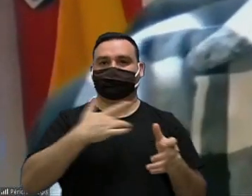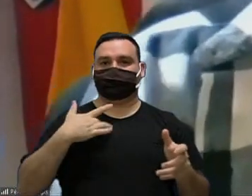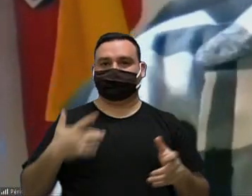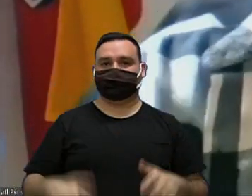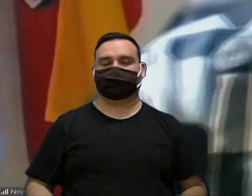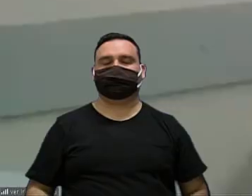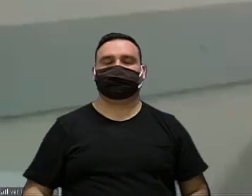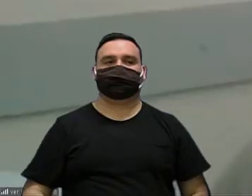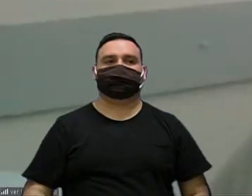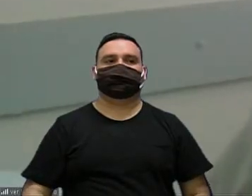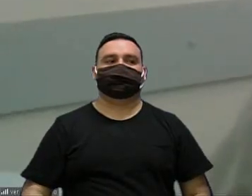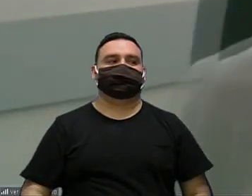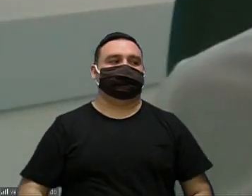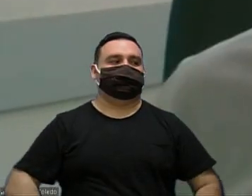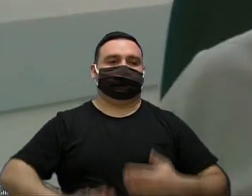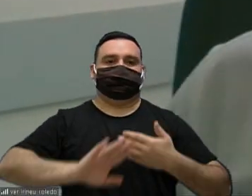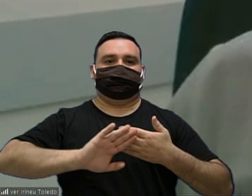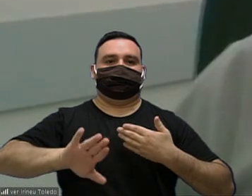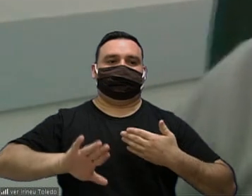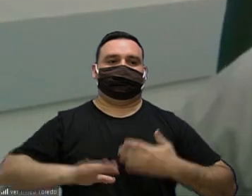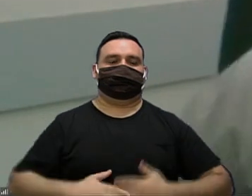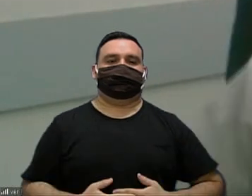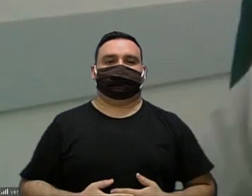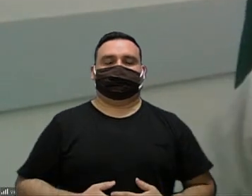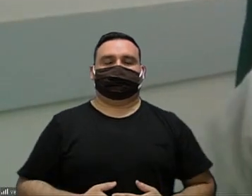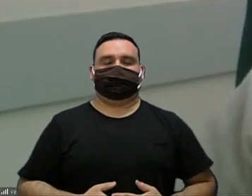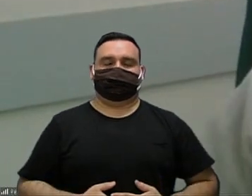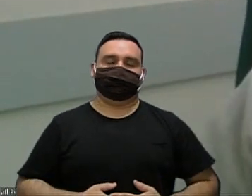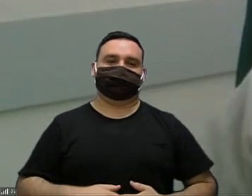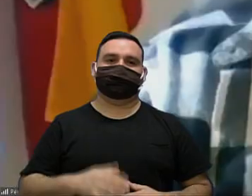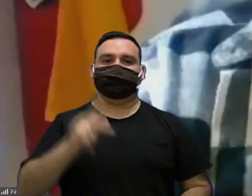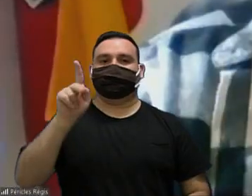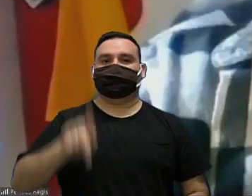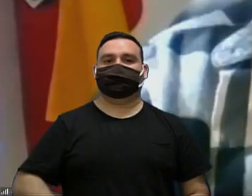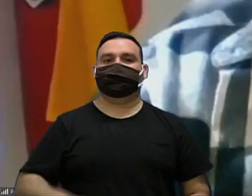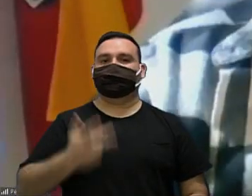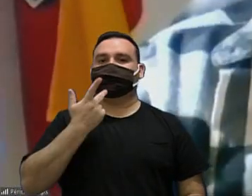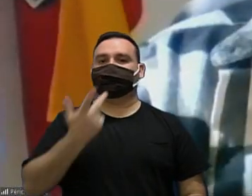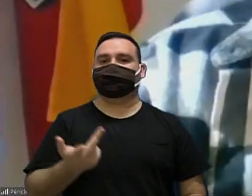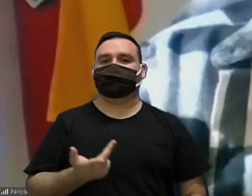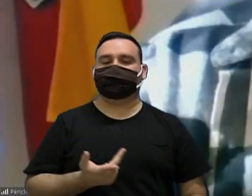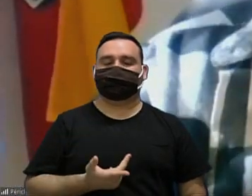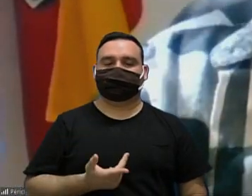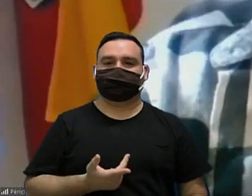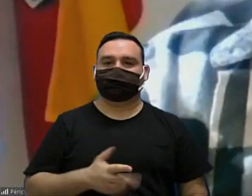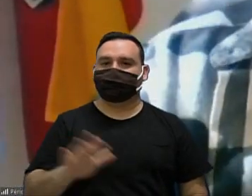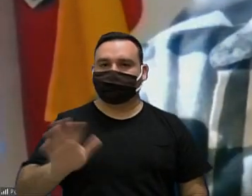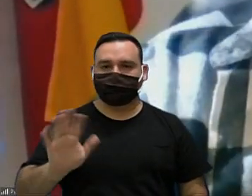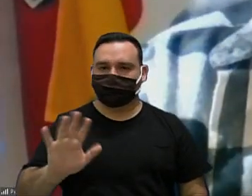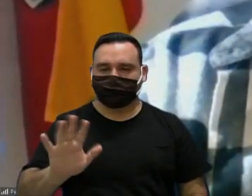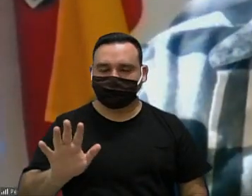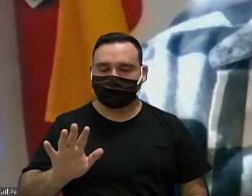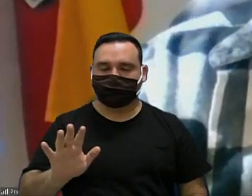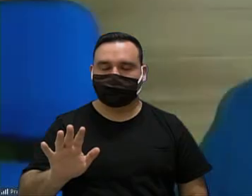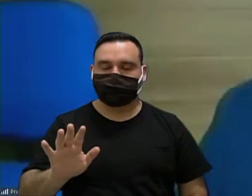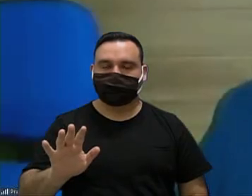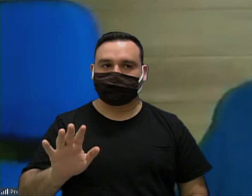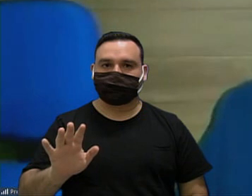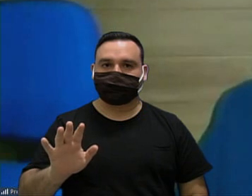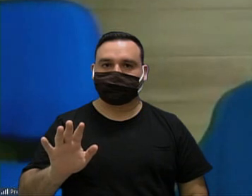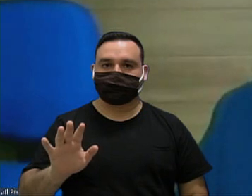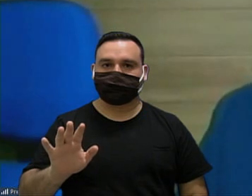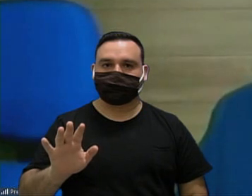tá a parte o presidente Dini queria falar quem queria falar não não é